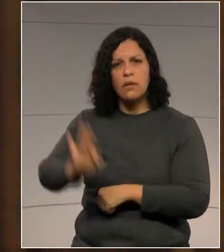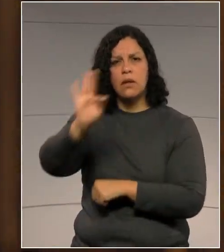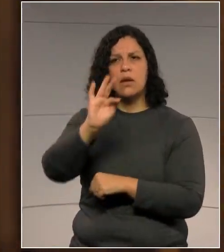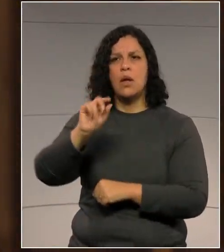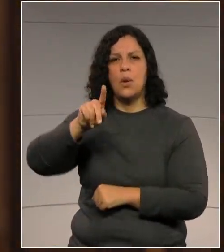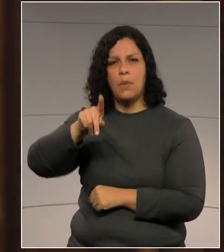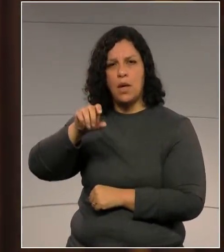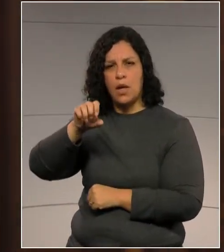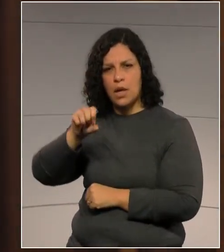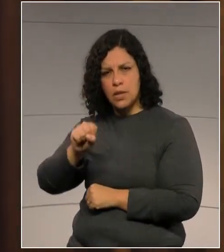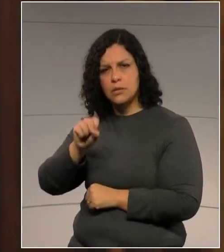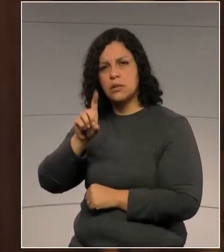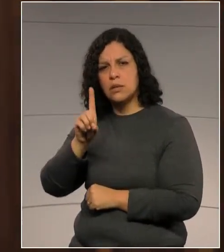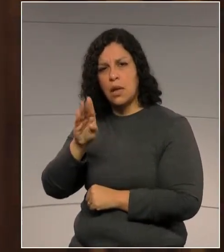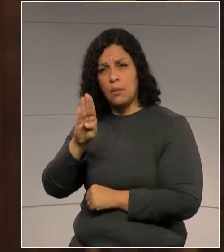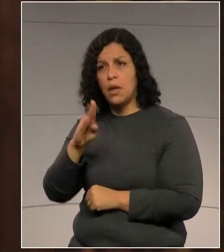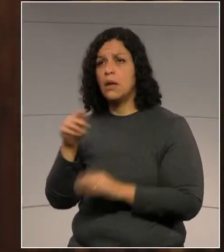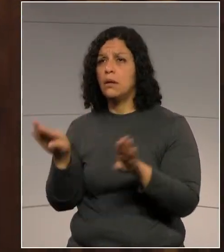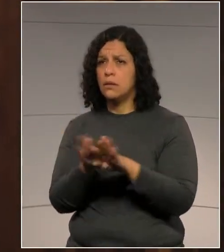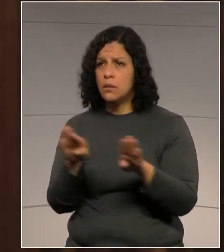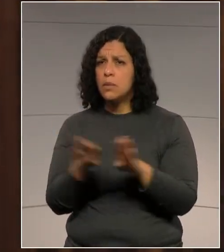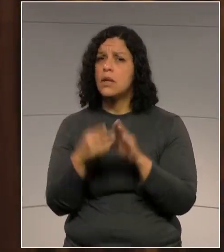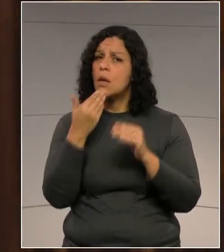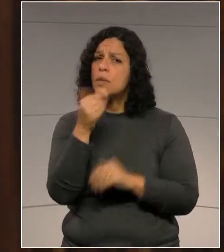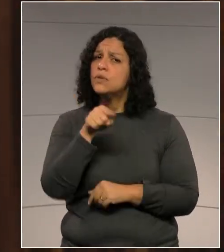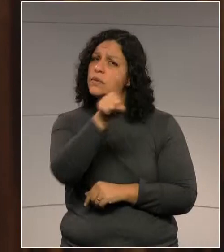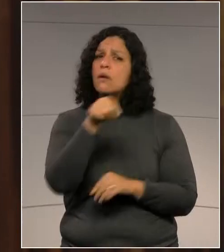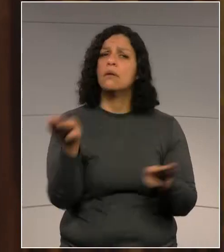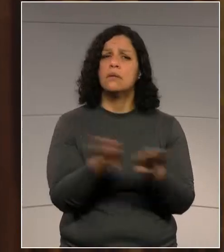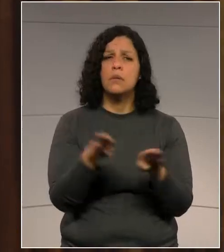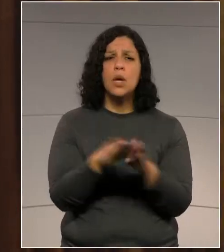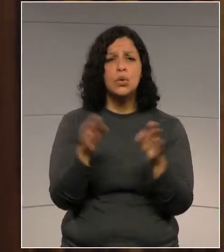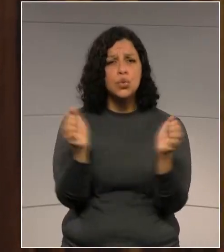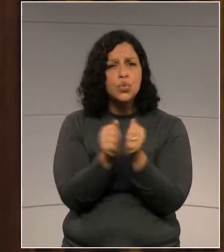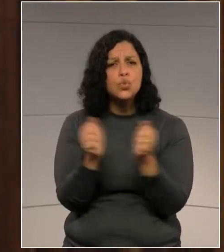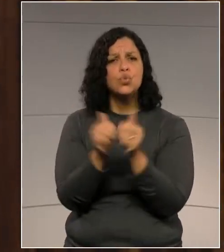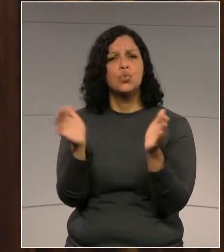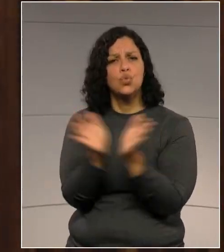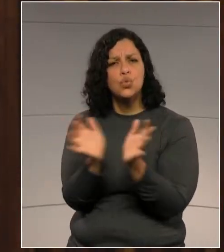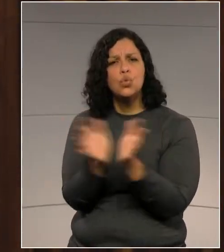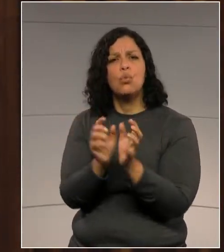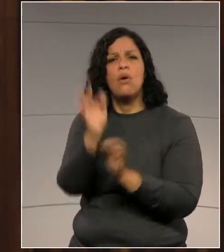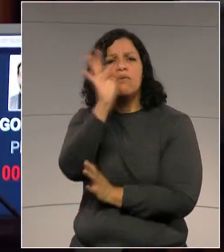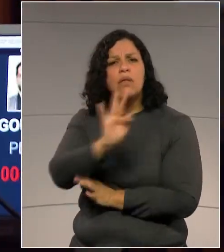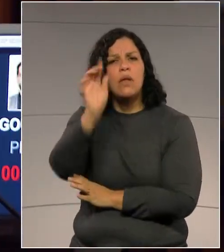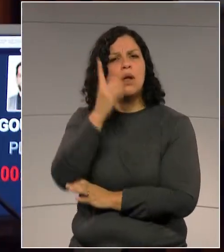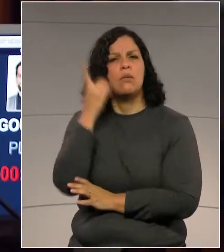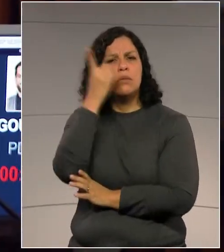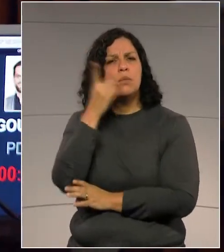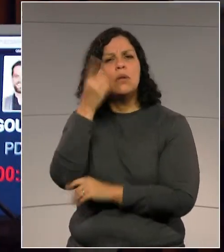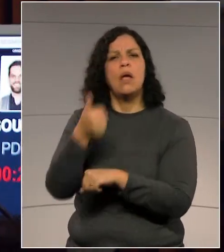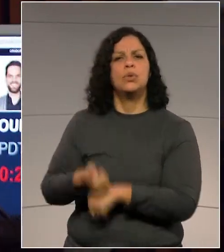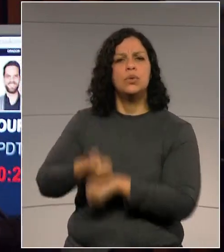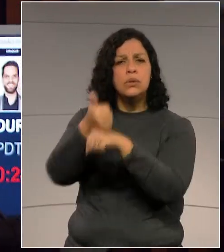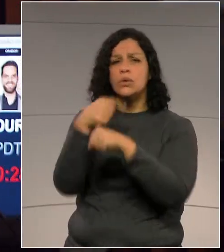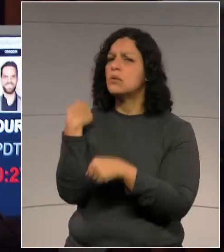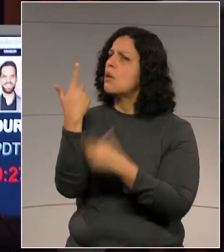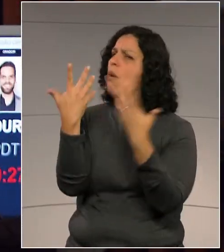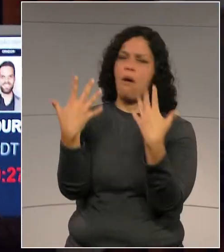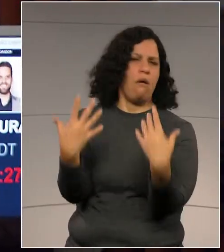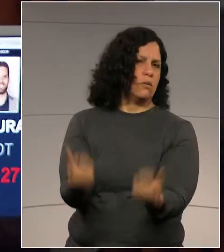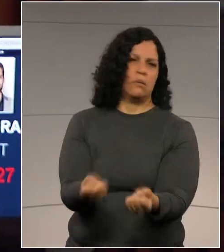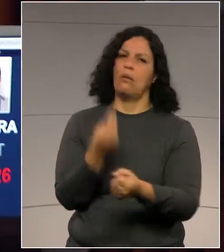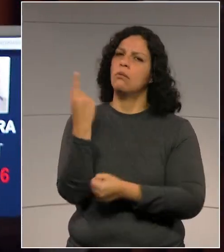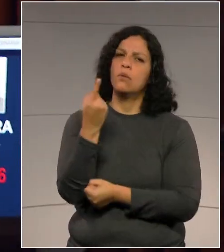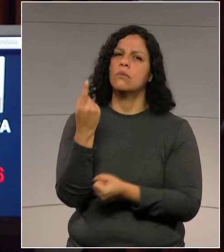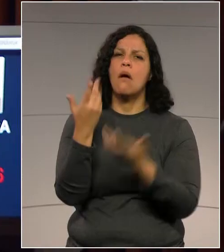PSDB, por favor, deputados, se manifestem com os deputados federais, com as bancadas, com os líderes. Não podemos permitir, deputado